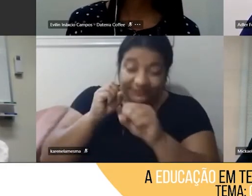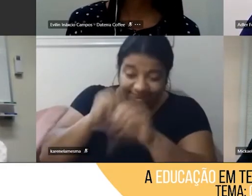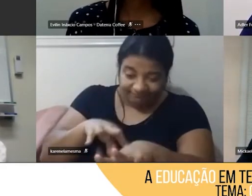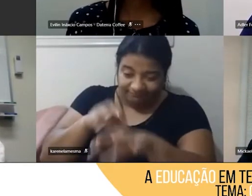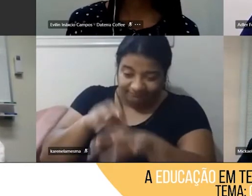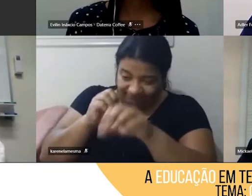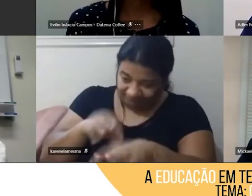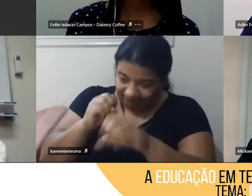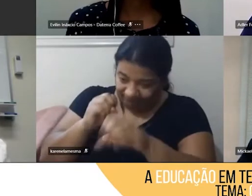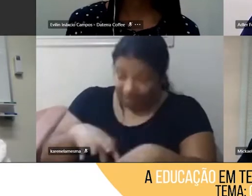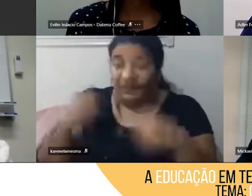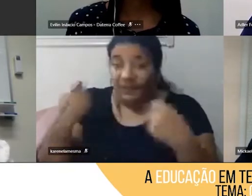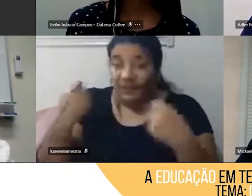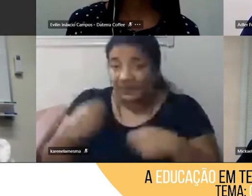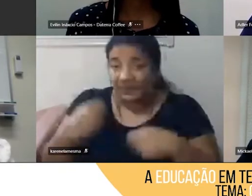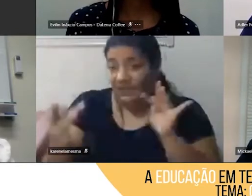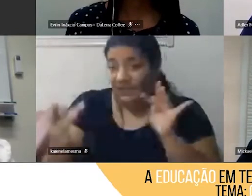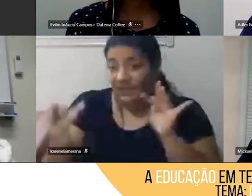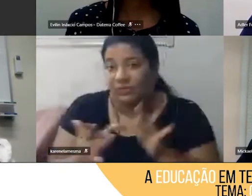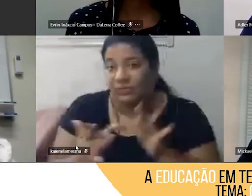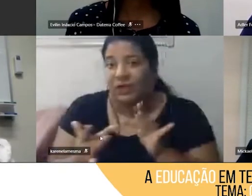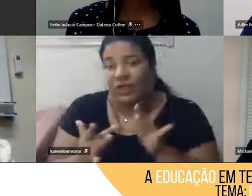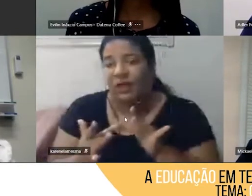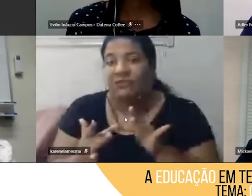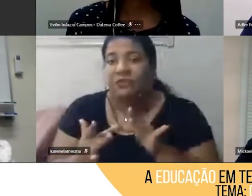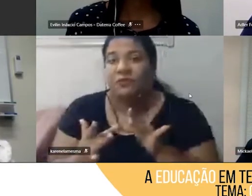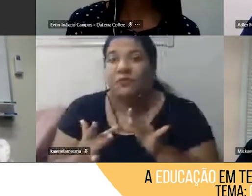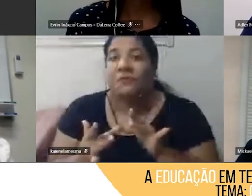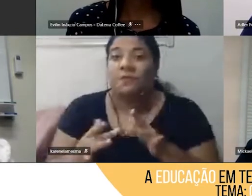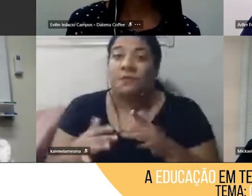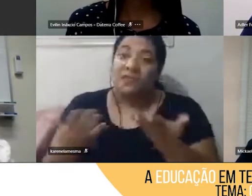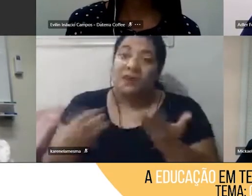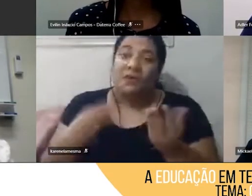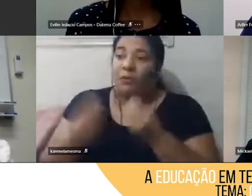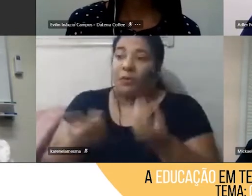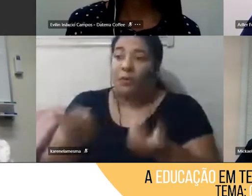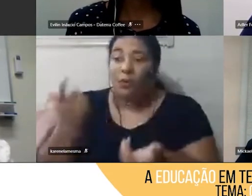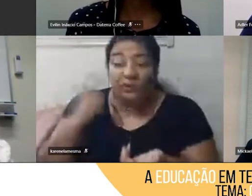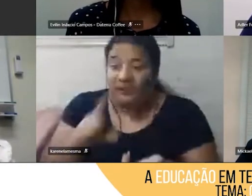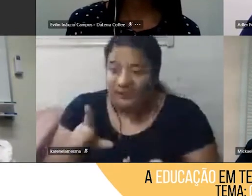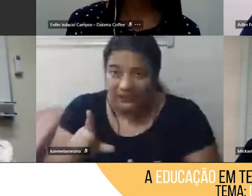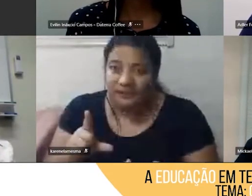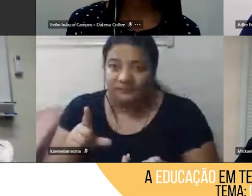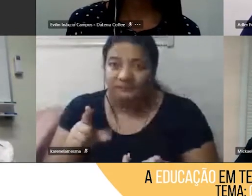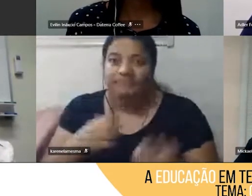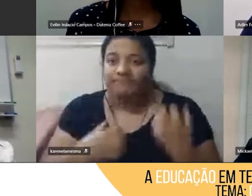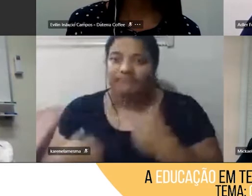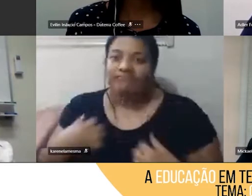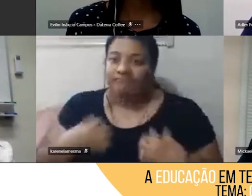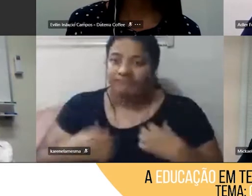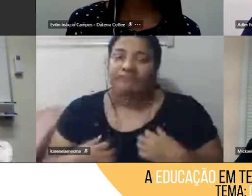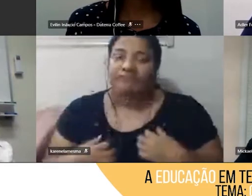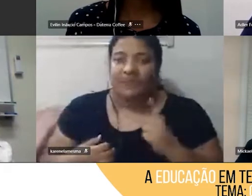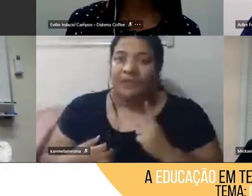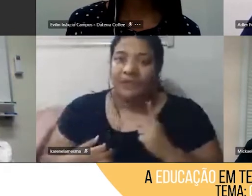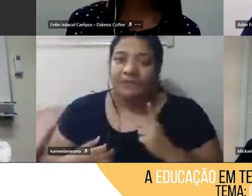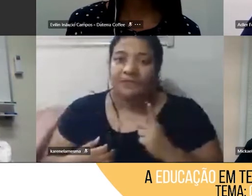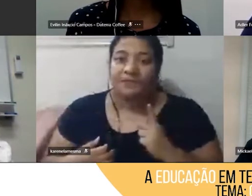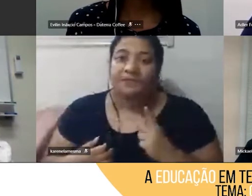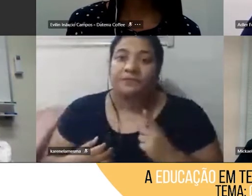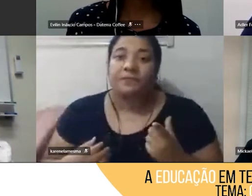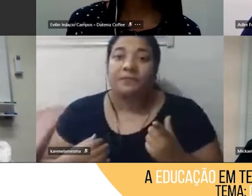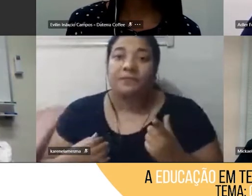desse processo de ensino-aprendizagem e como é que eu chego também causa angústia. Então,